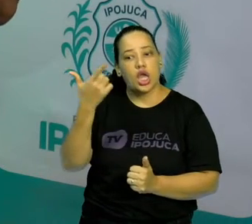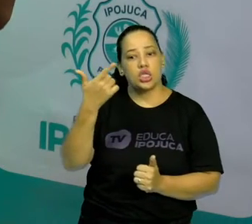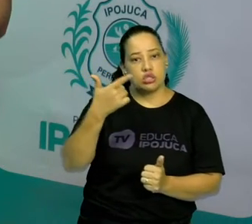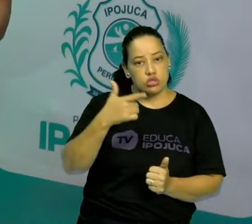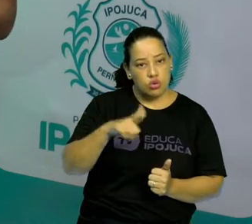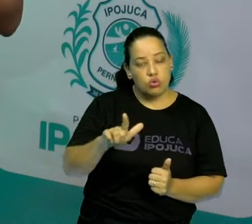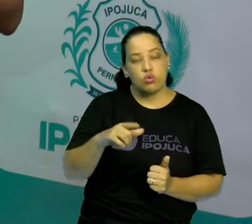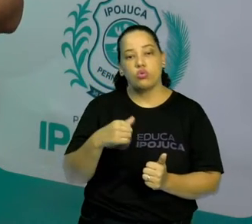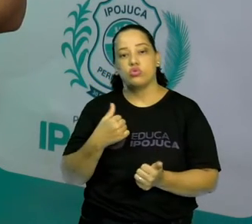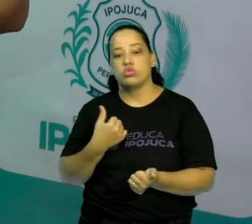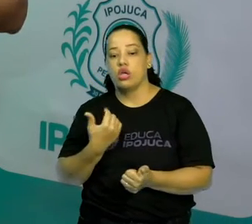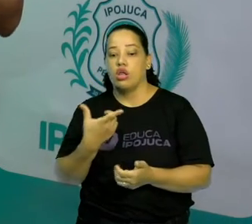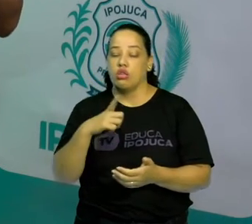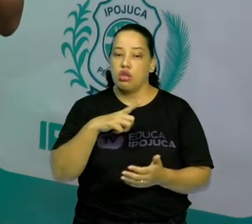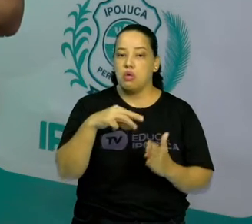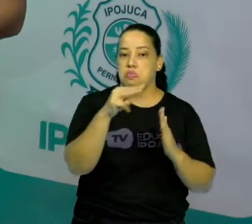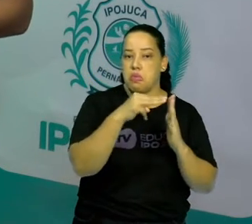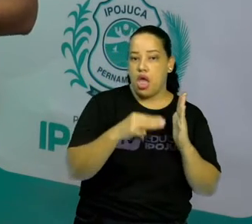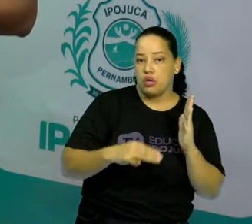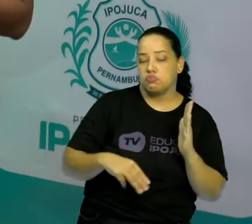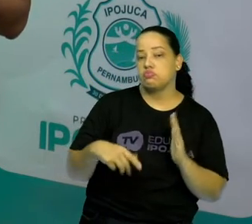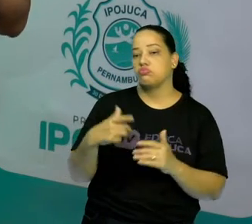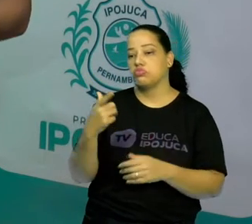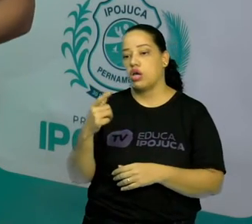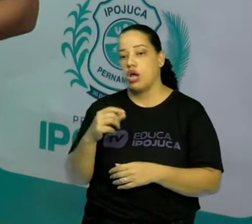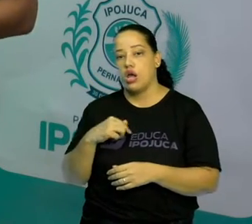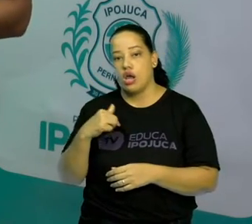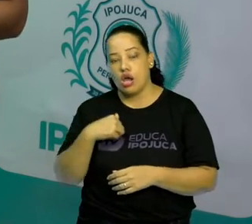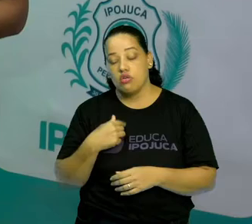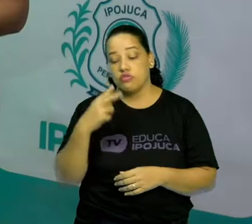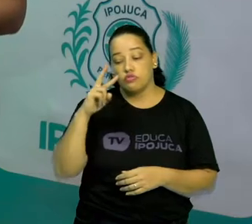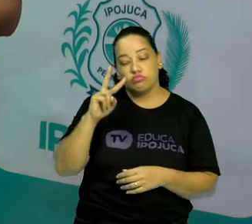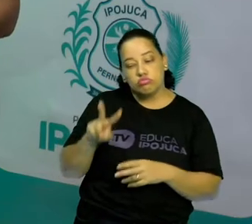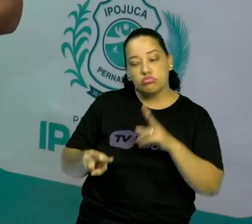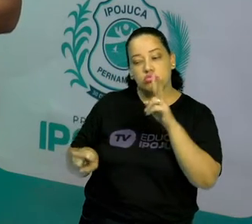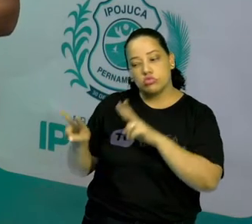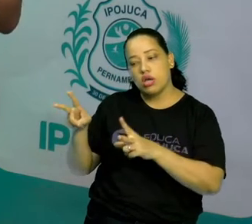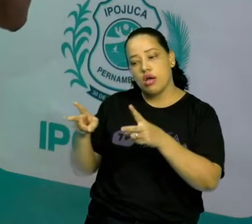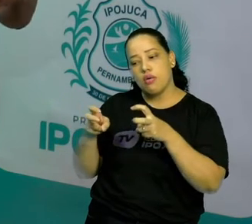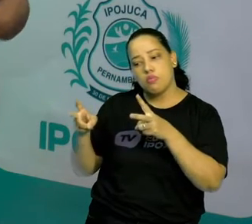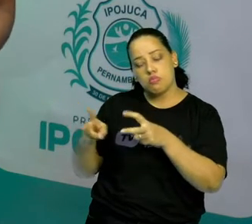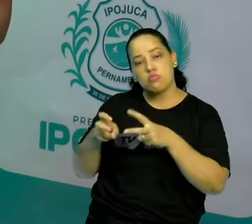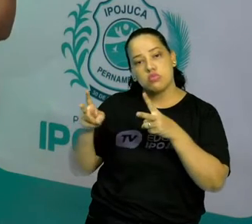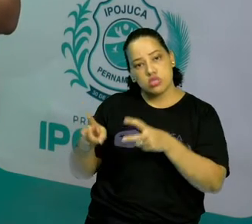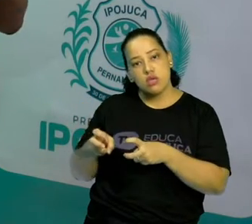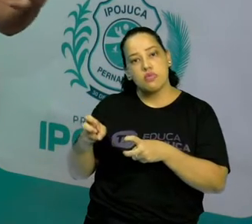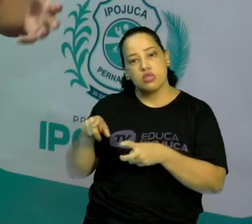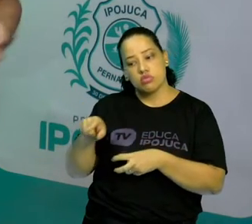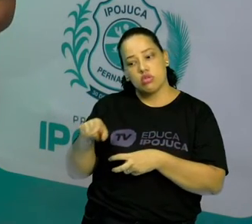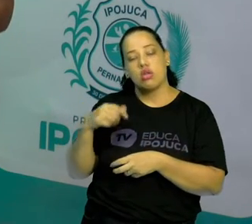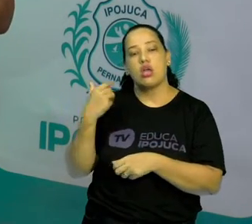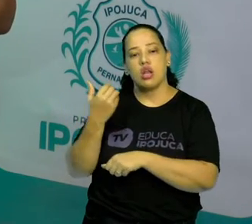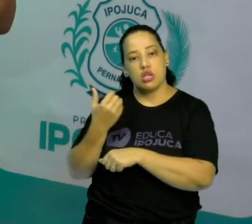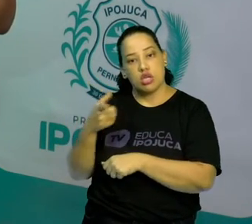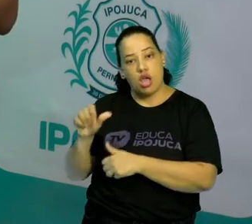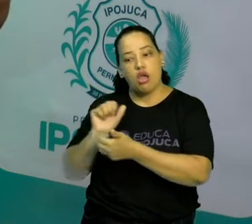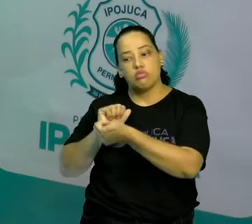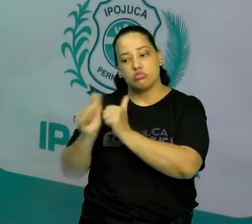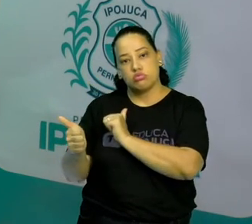algumas questões táticas, que a gente vai se aproximando já do esporte enquanto um fenômeno